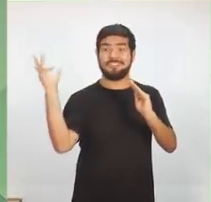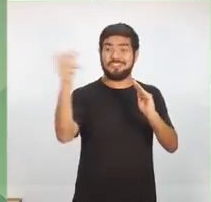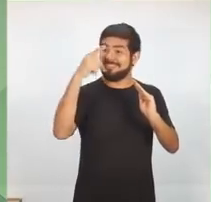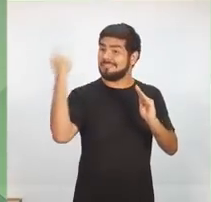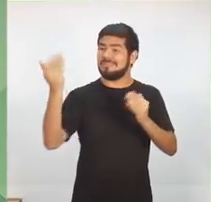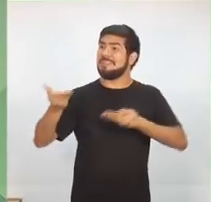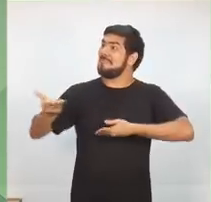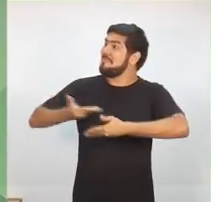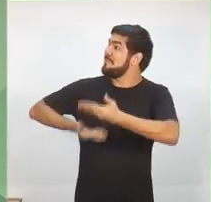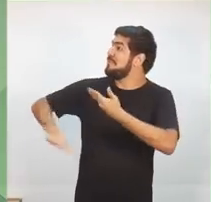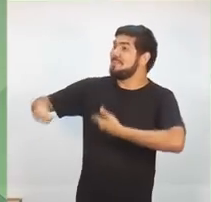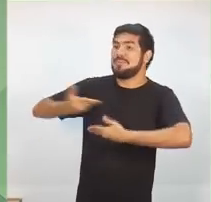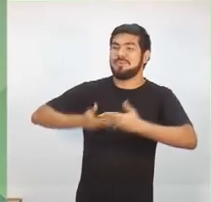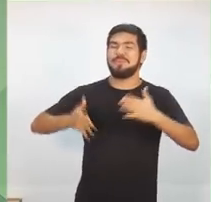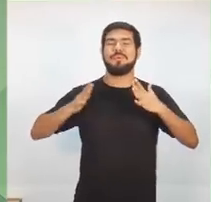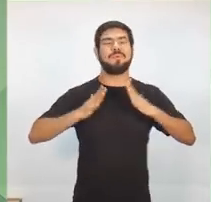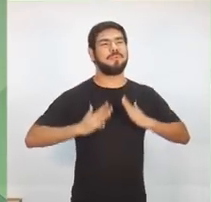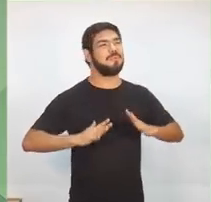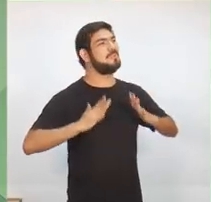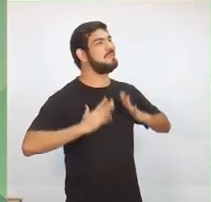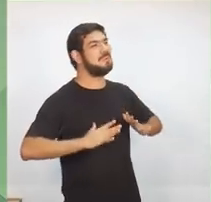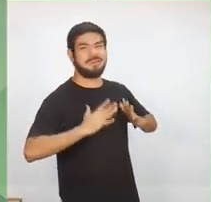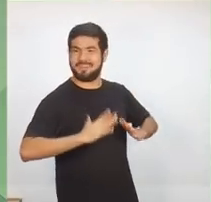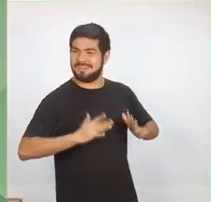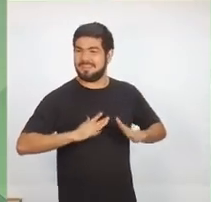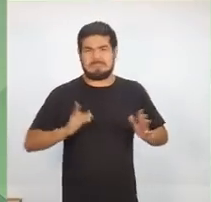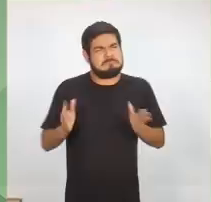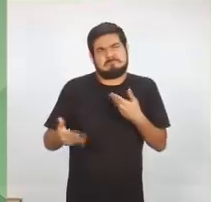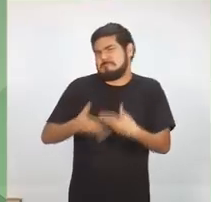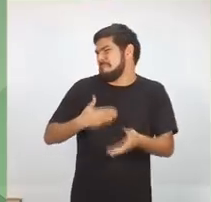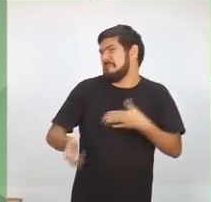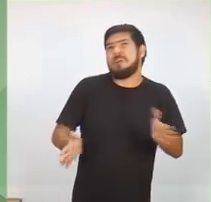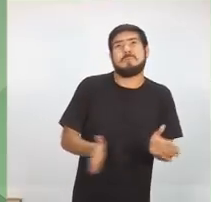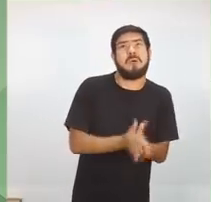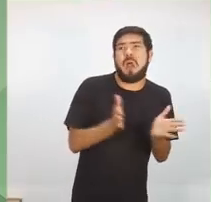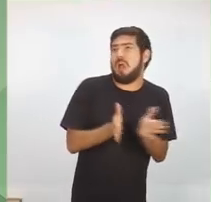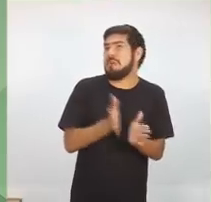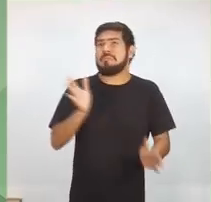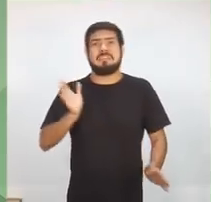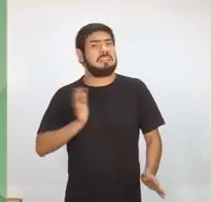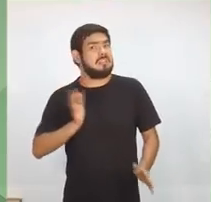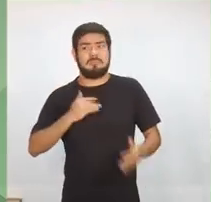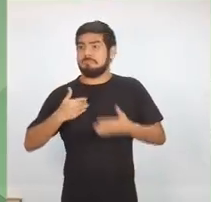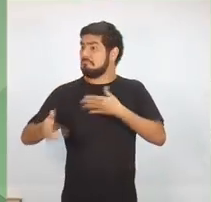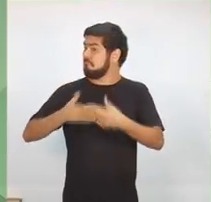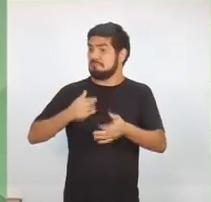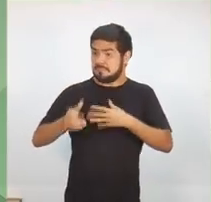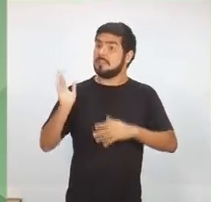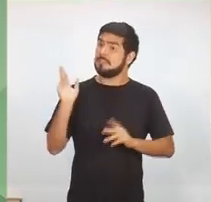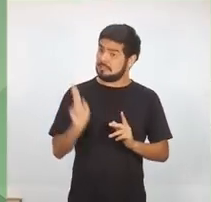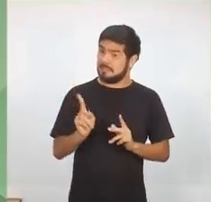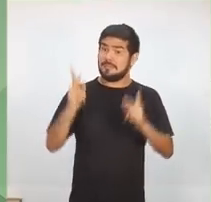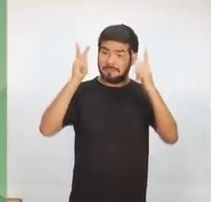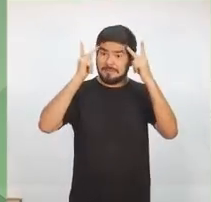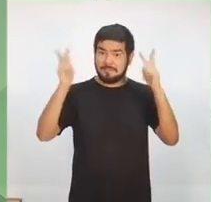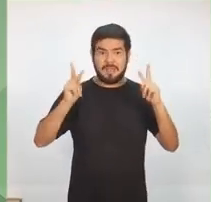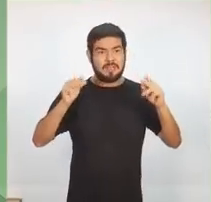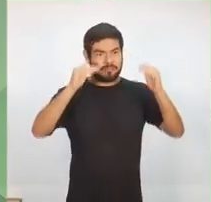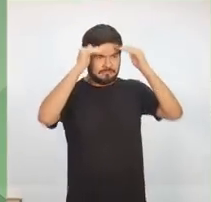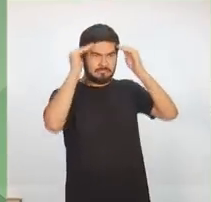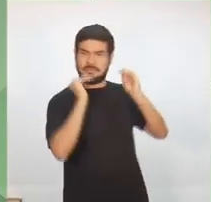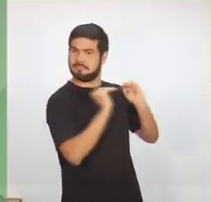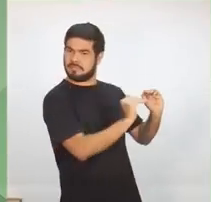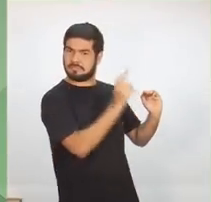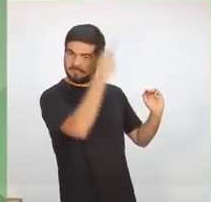gente convivia de uma forma muito harmônica, independente de ser pobre, de ser classe média, de ser rico, tinha essa convivência, tinha o respeito